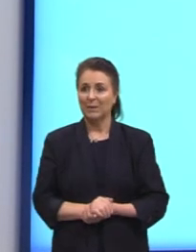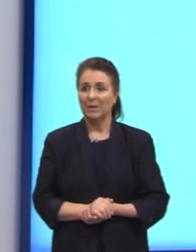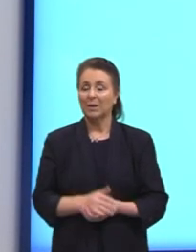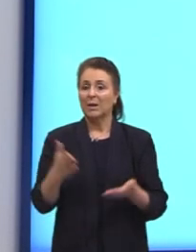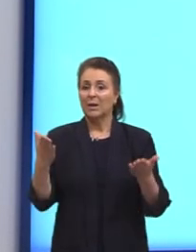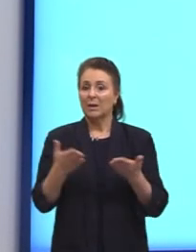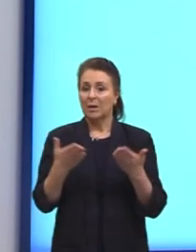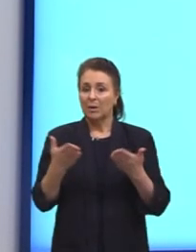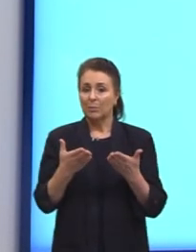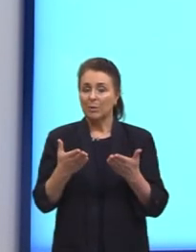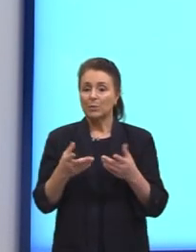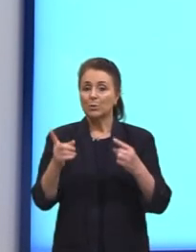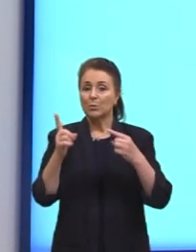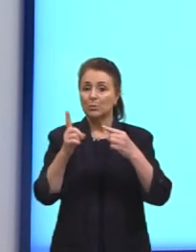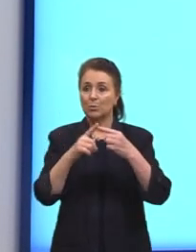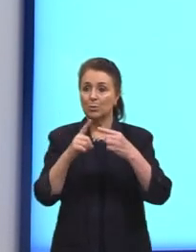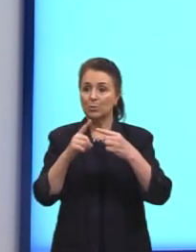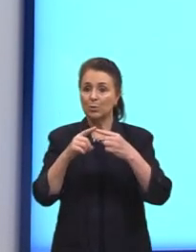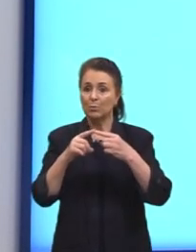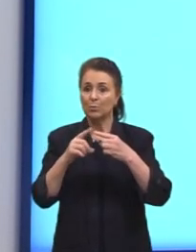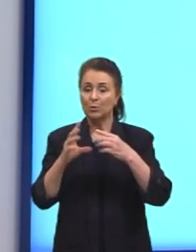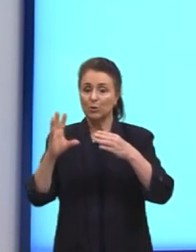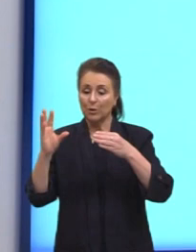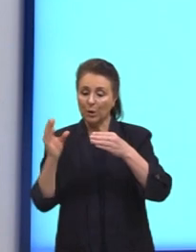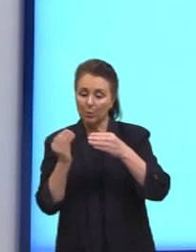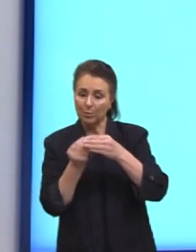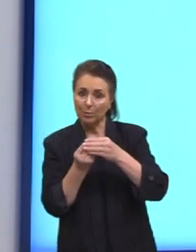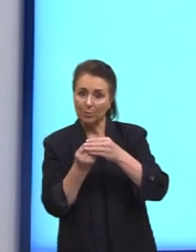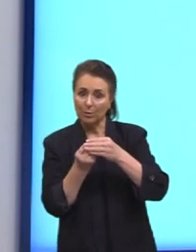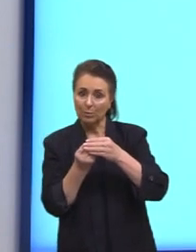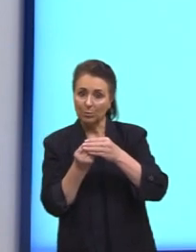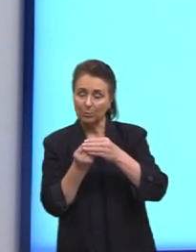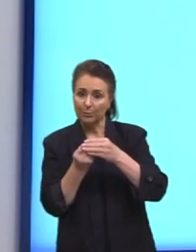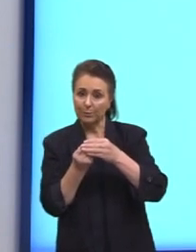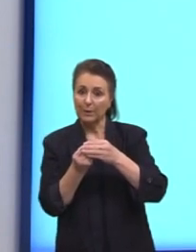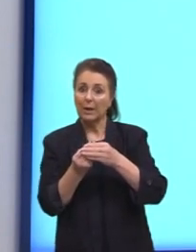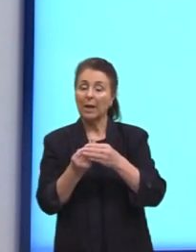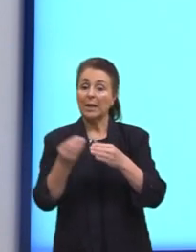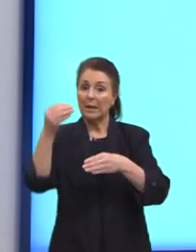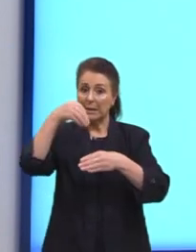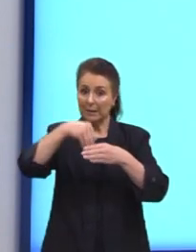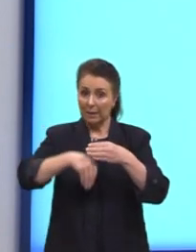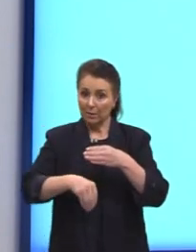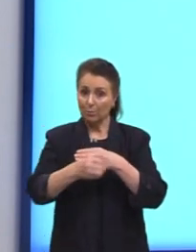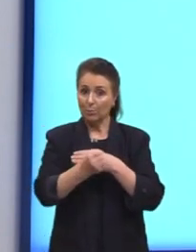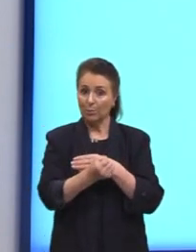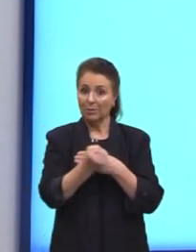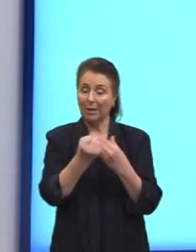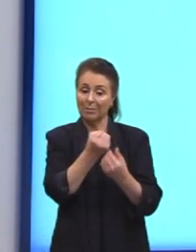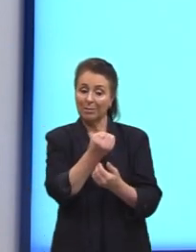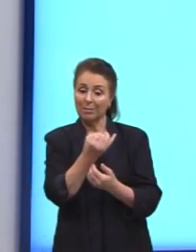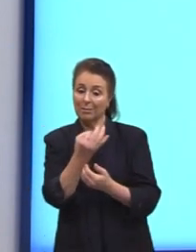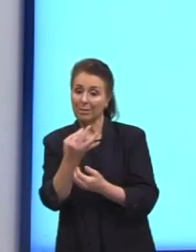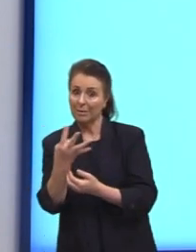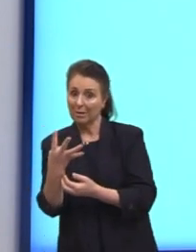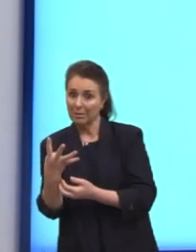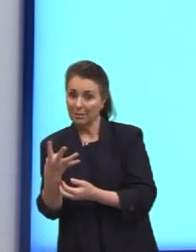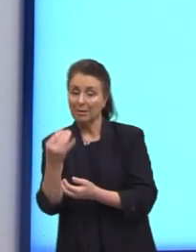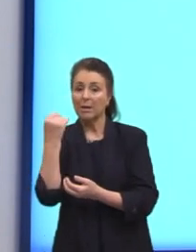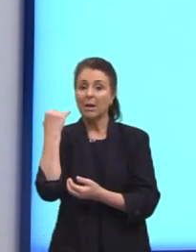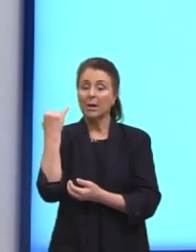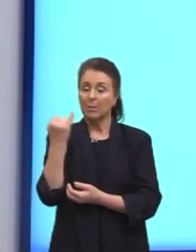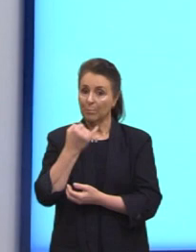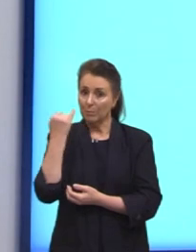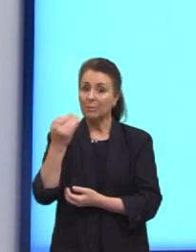falar agora nos tipos de agrupamentos. Porque é importante dentro da análise nós compreendermos quais são os agrupamentos